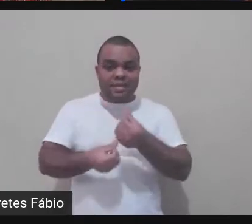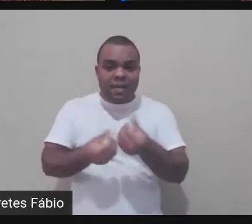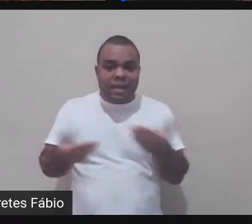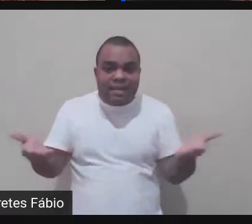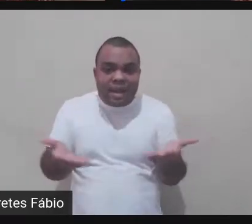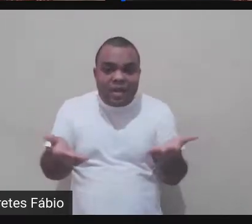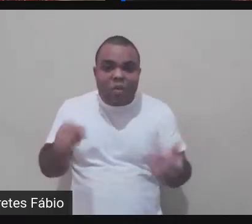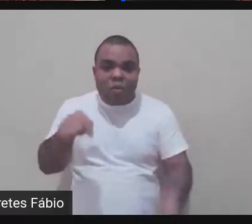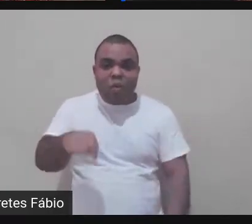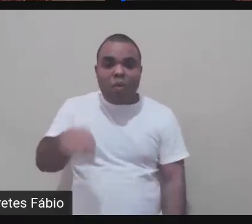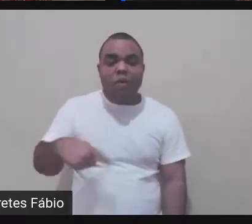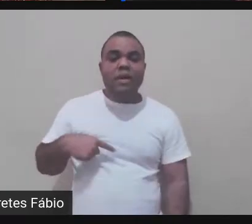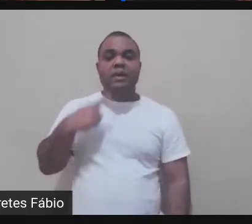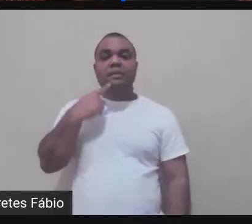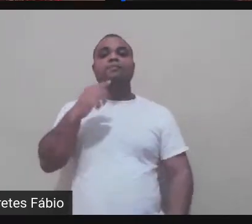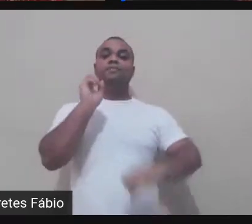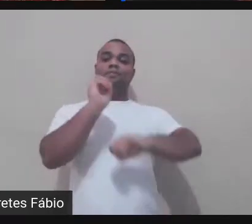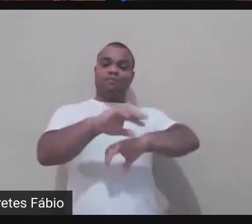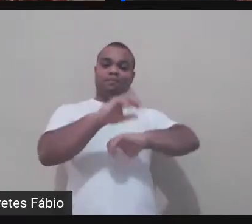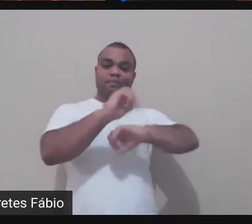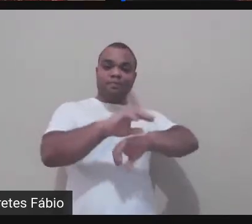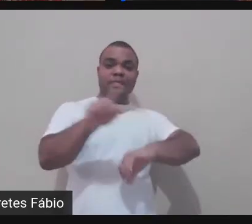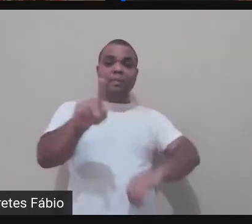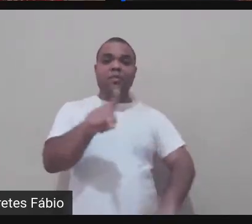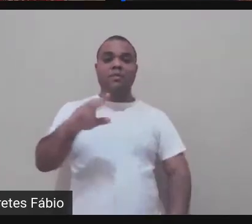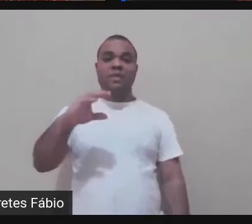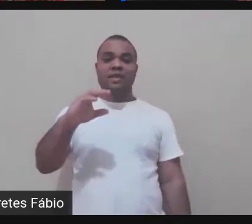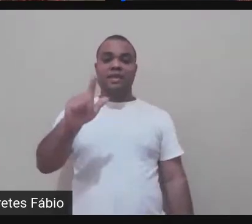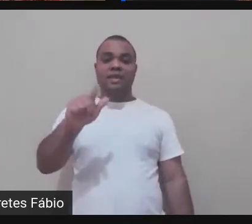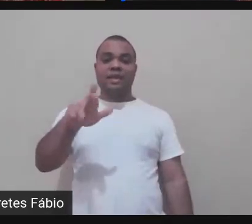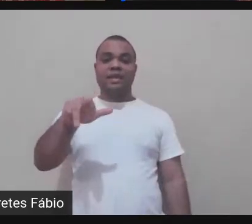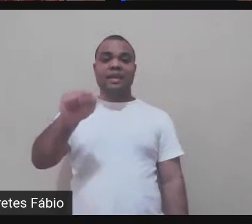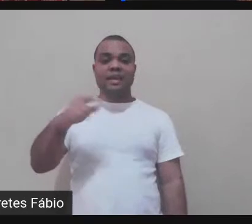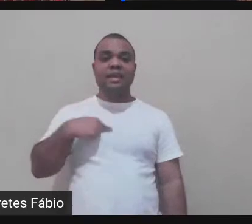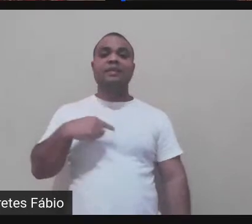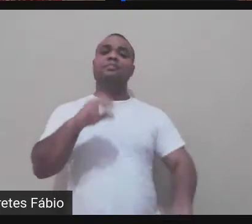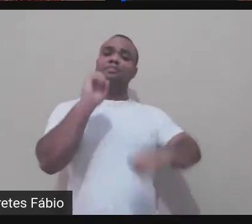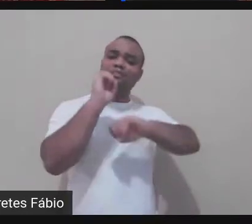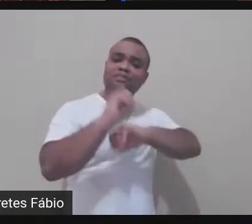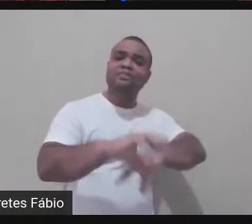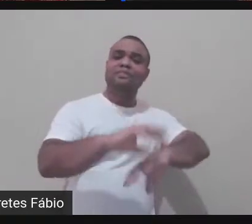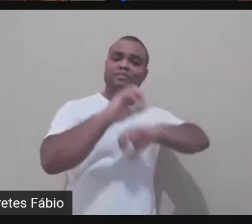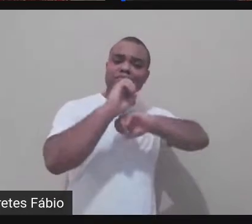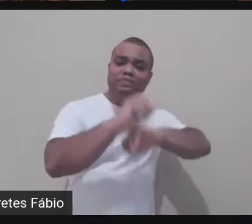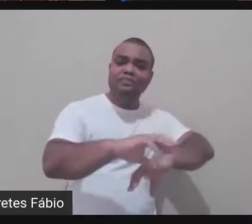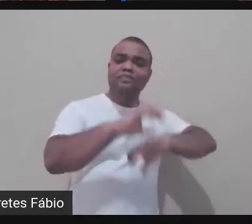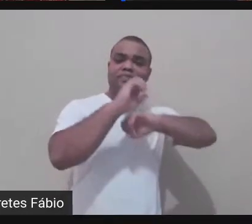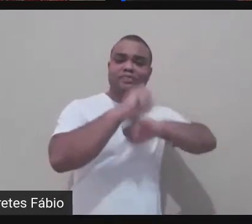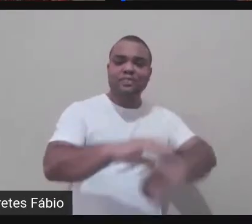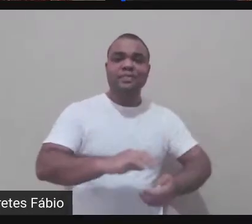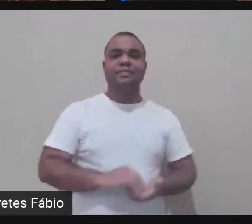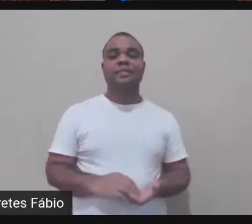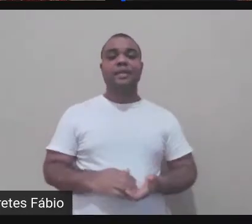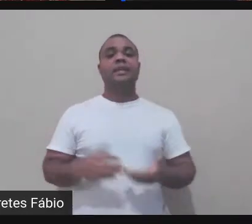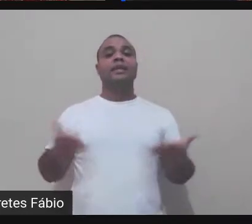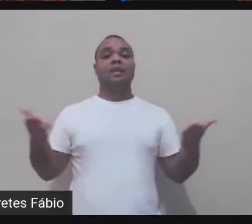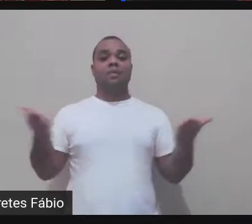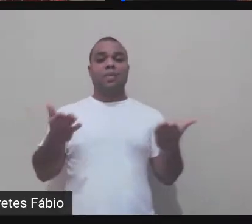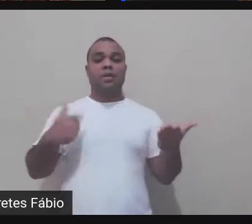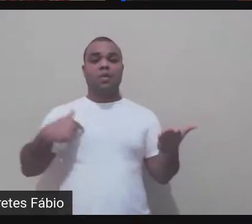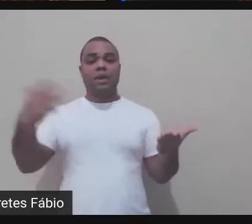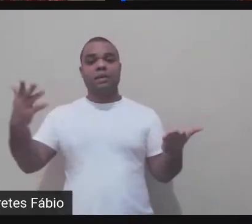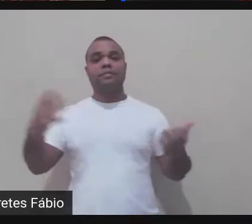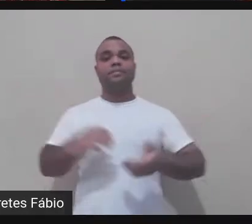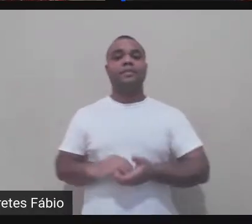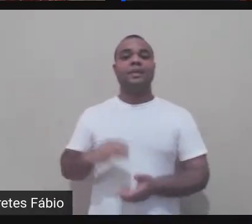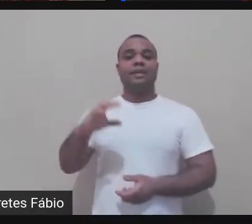então, eu acho que agora eu podia passar a palavra para a Clara, para ela contar mais sobre essa experiência docente e também sobre a